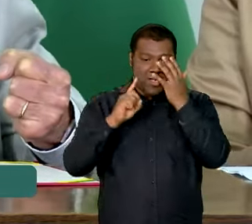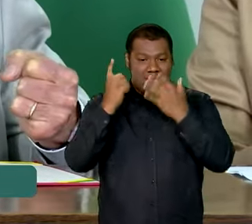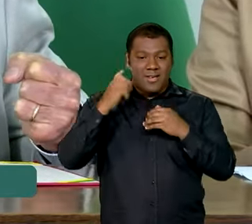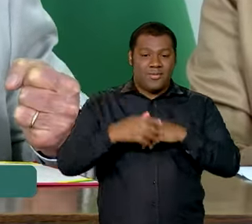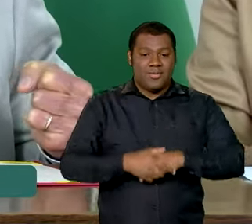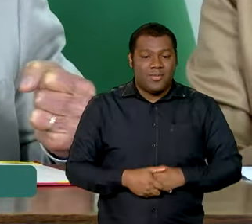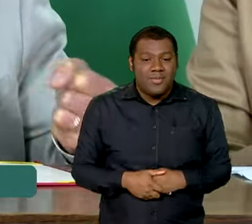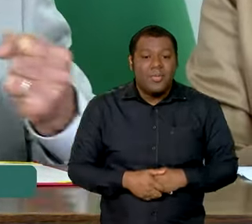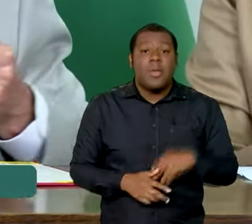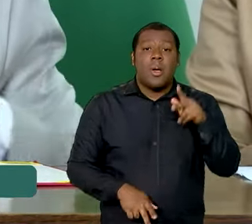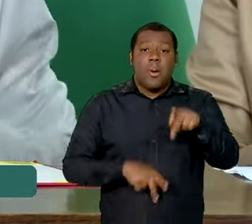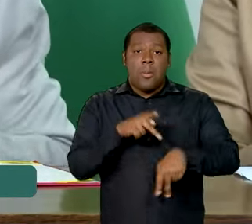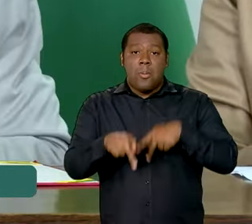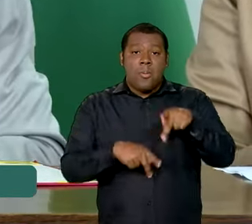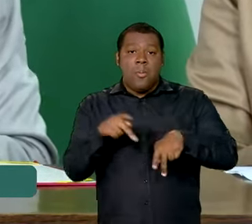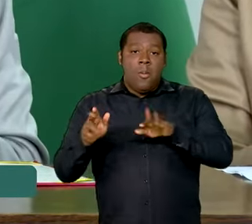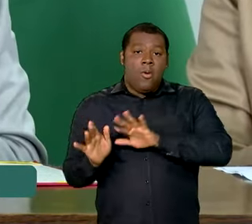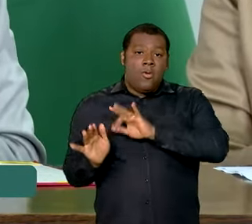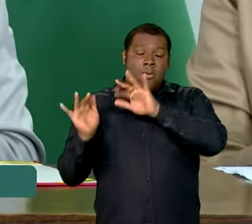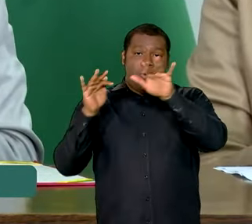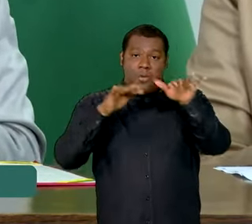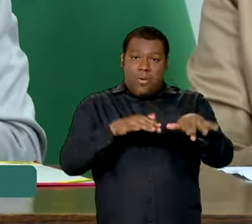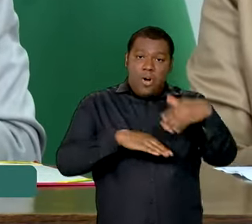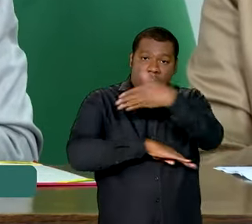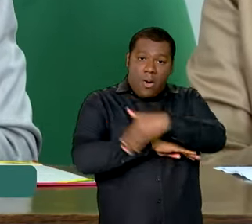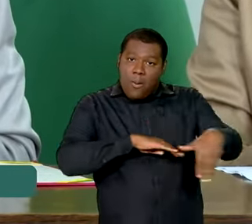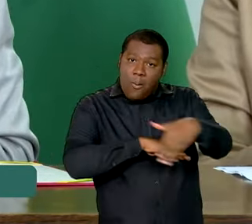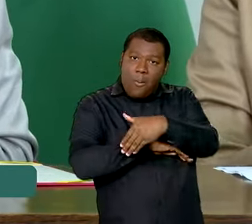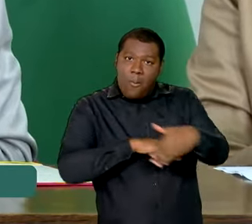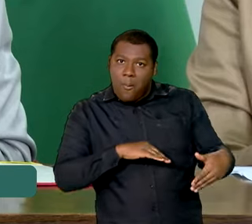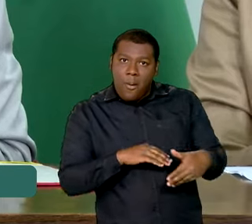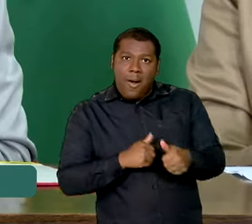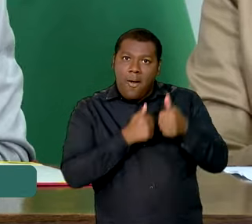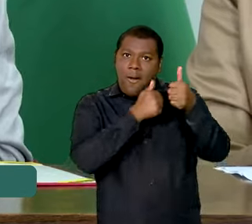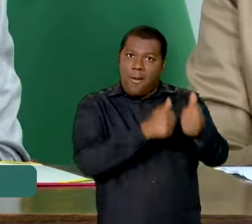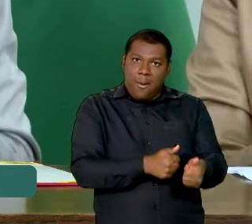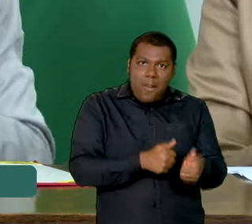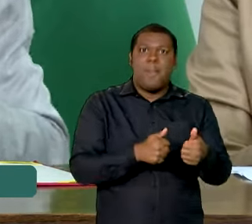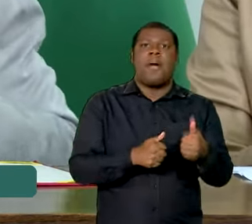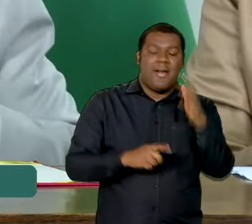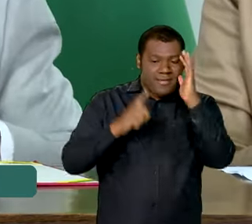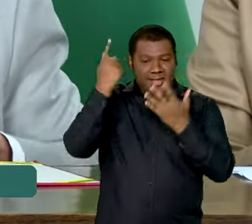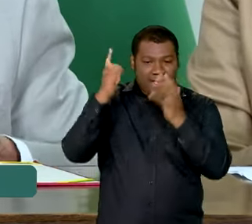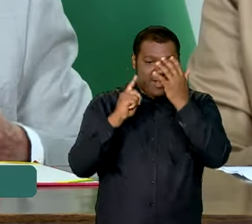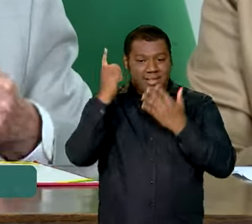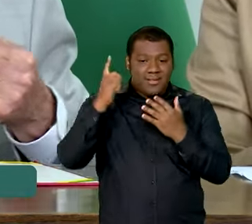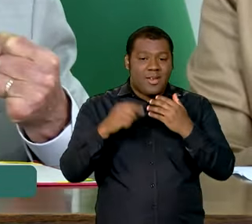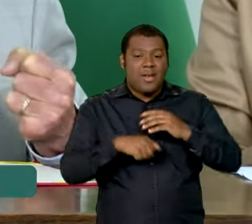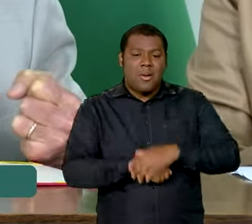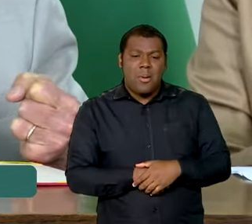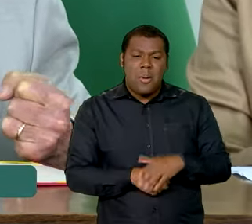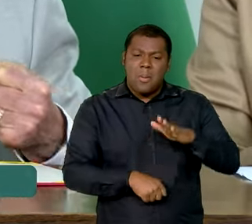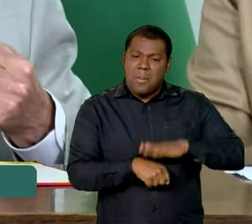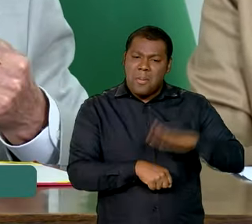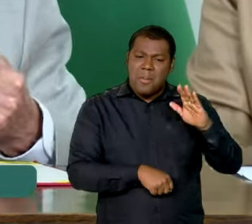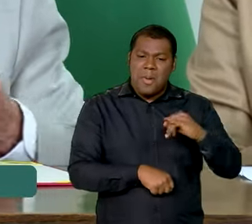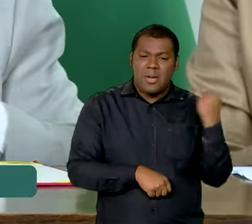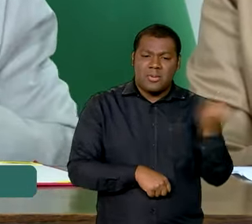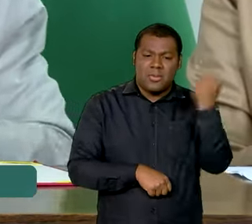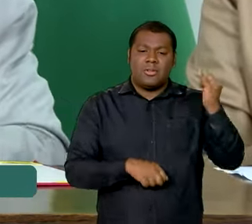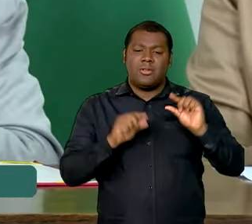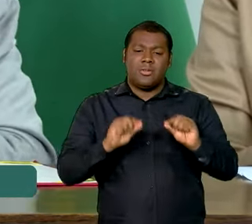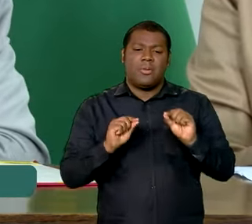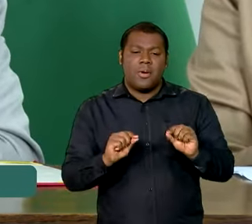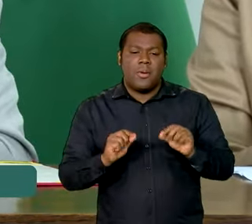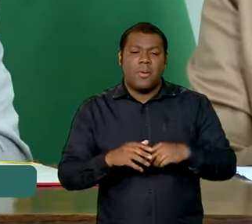um sambódromo, ele leva o povo para a rua. E o que é mais importante é que os blocos estão